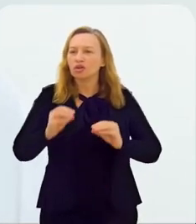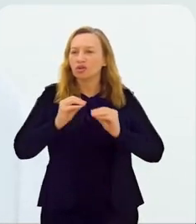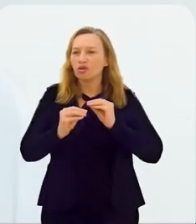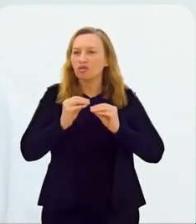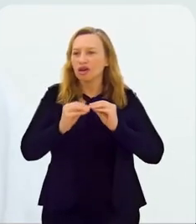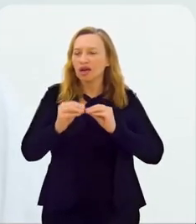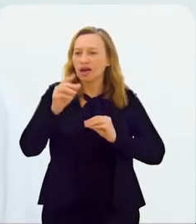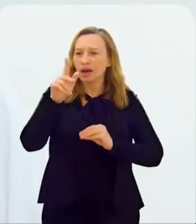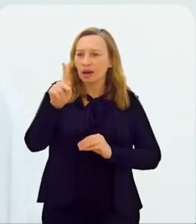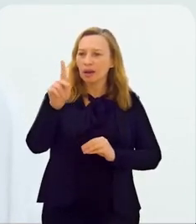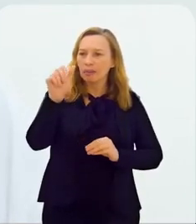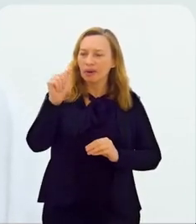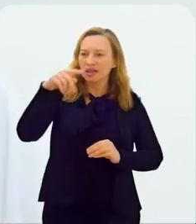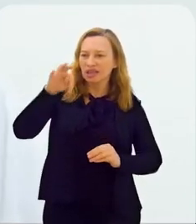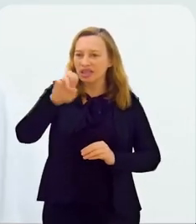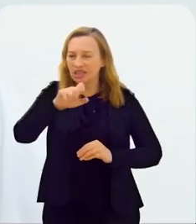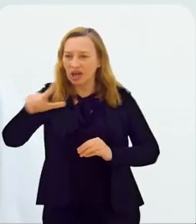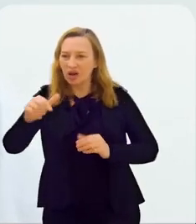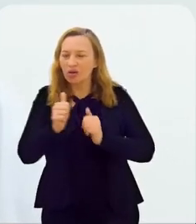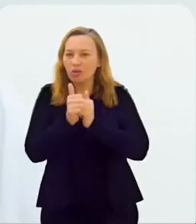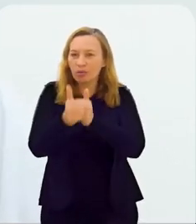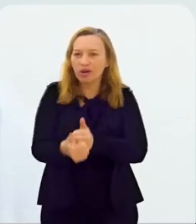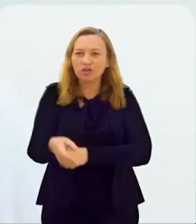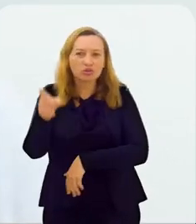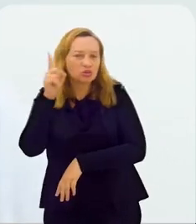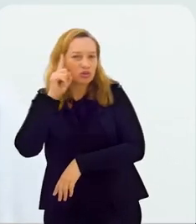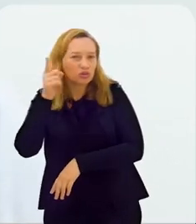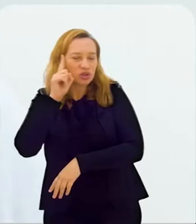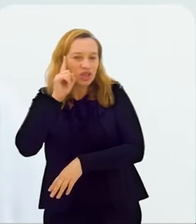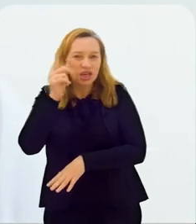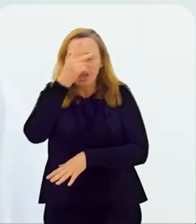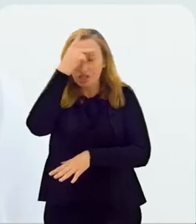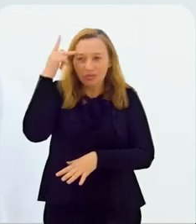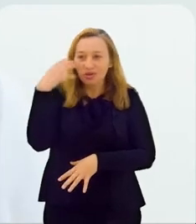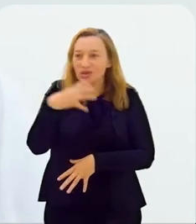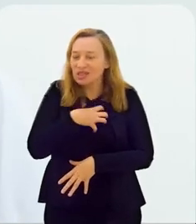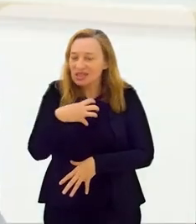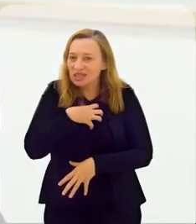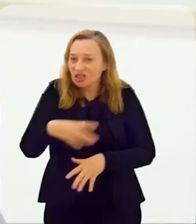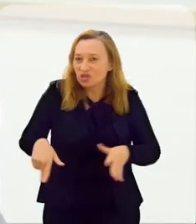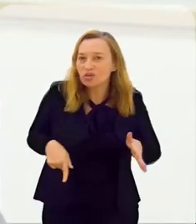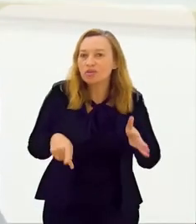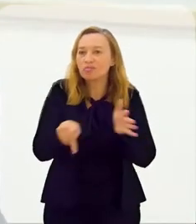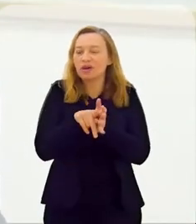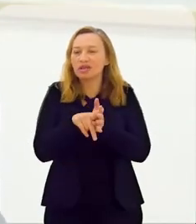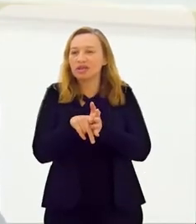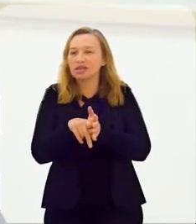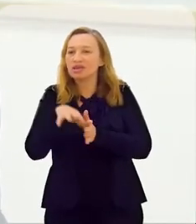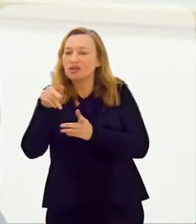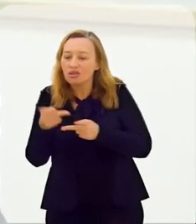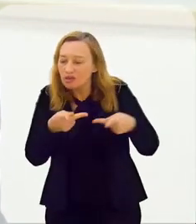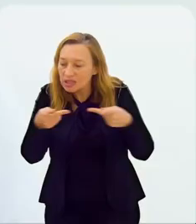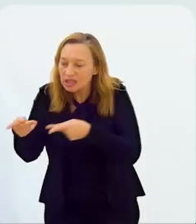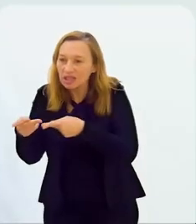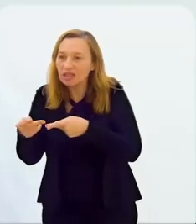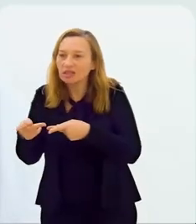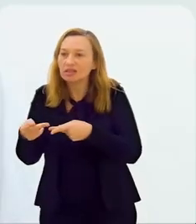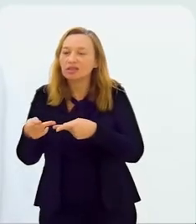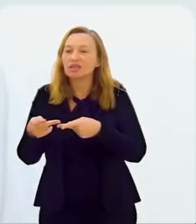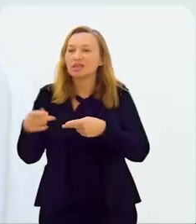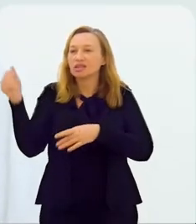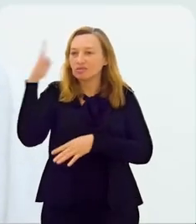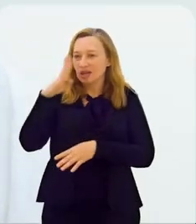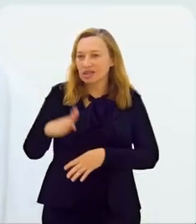conectou novamente com a novela Pantanal, acompanhando o dia a dia, todo mundo se sentiu parte